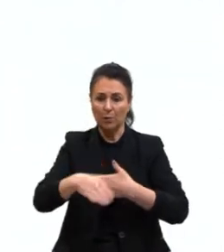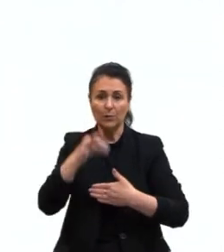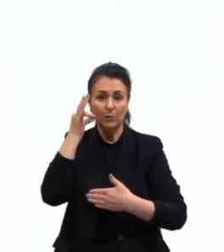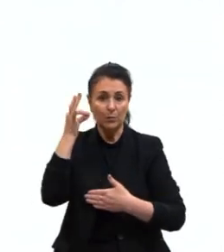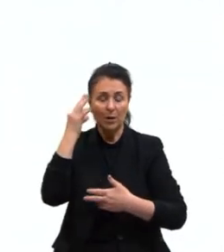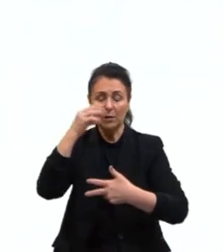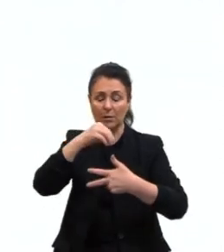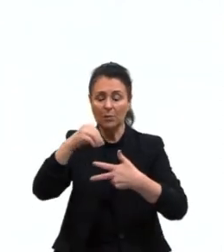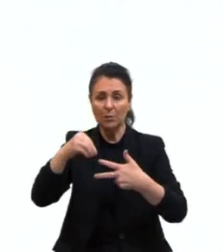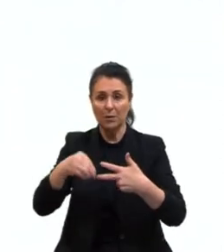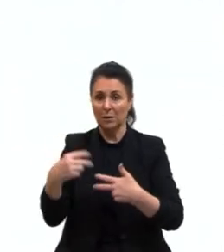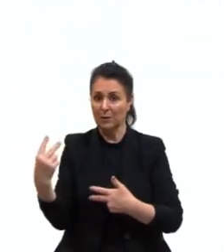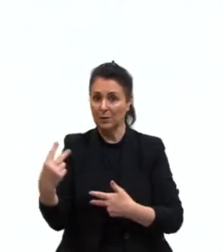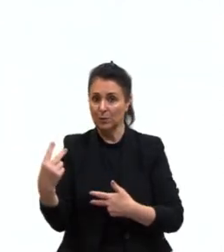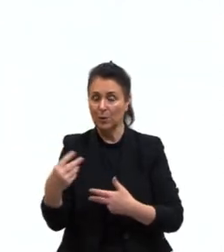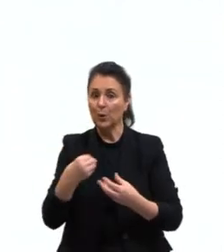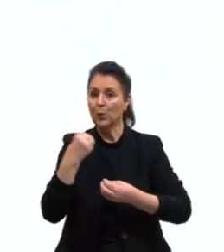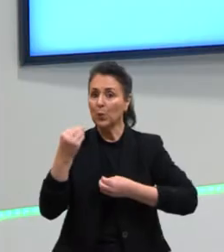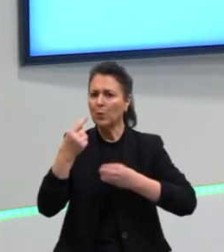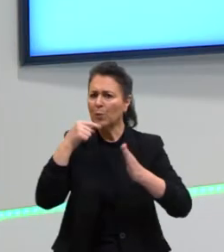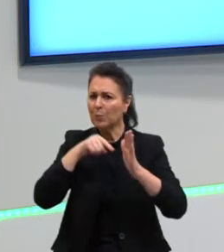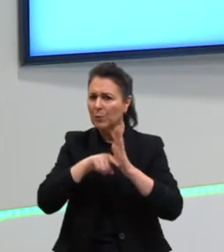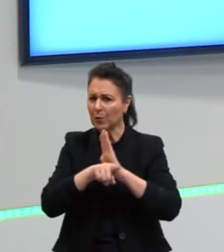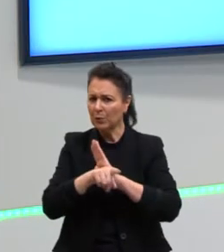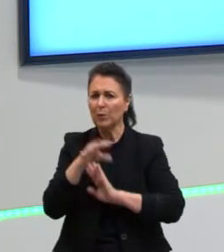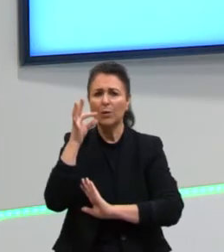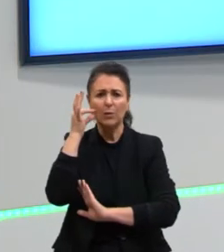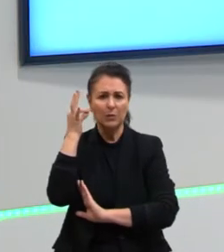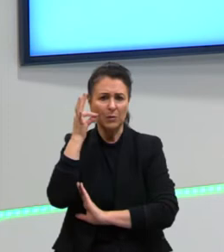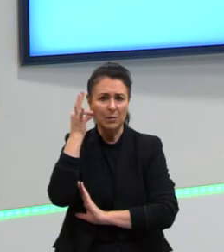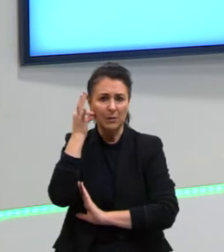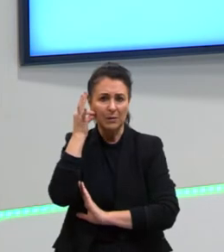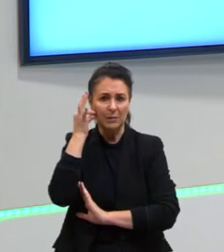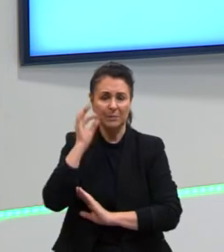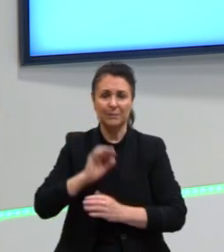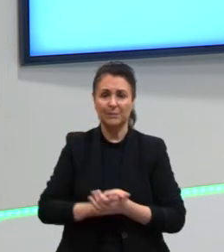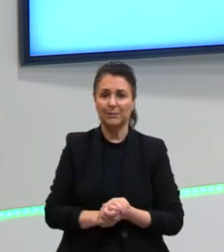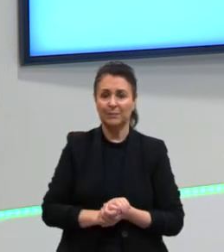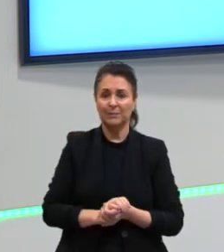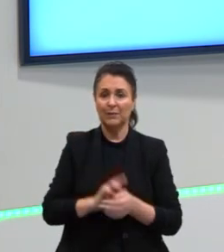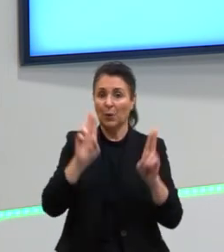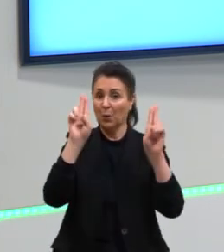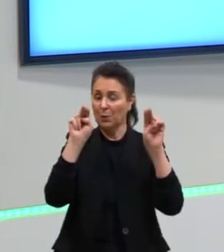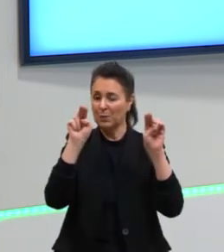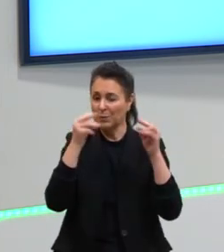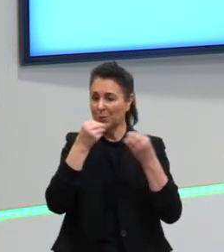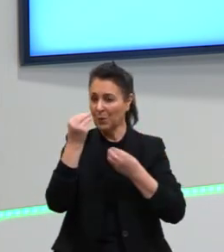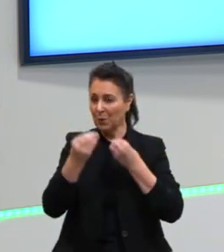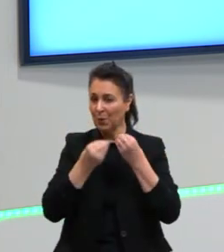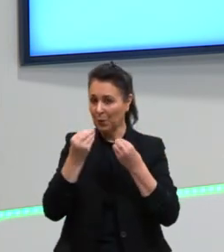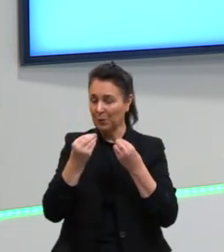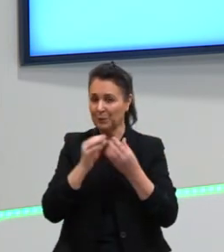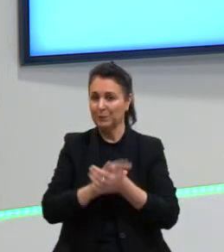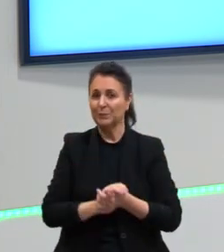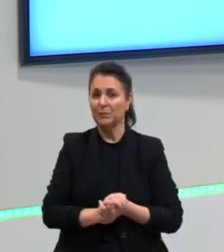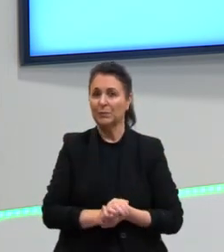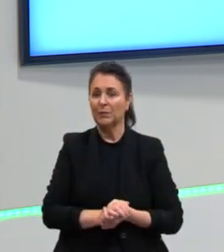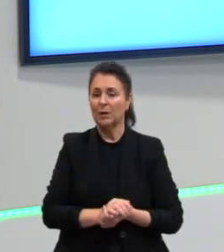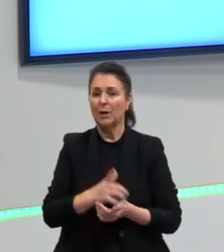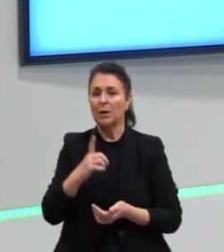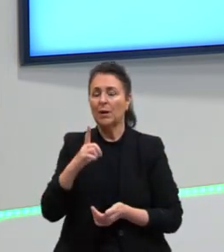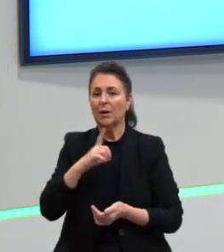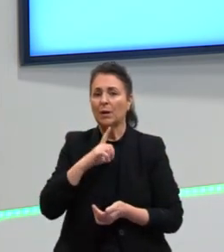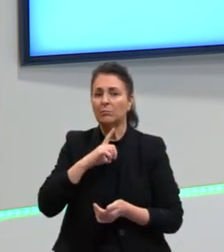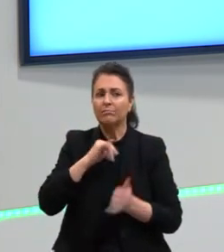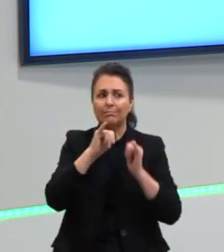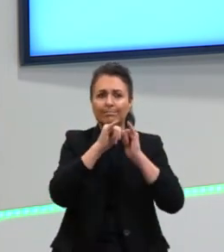Então, vamos ver como é que cai essa questão. Esse assunto, no caso, né? A via de aquisição de